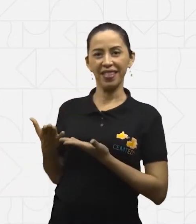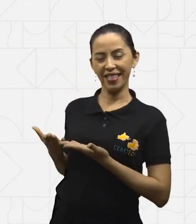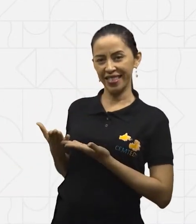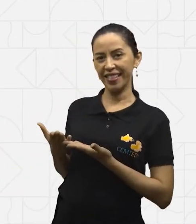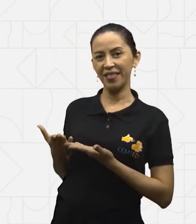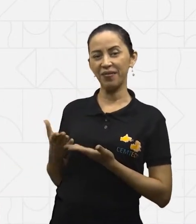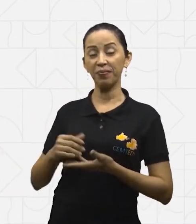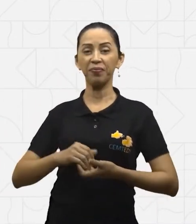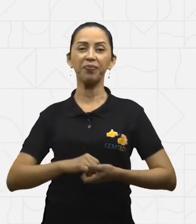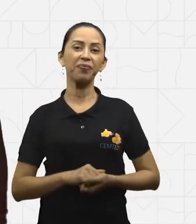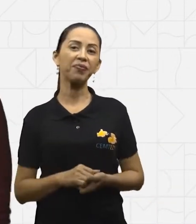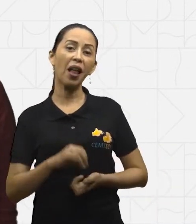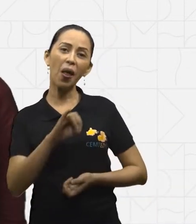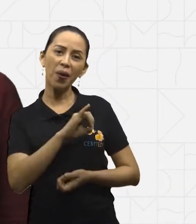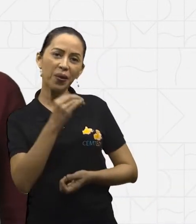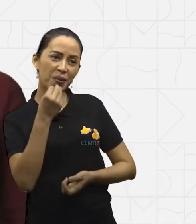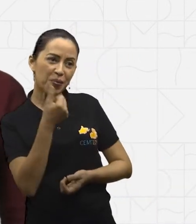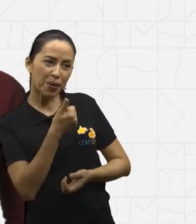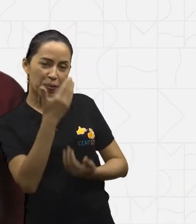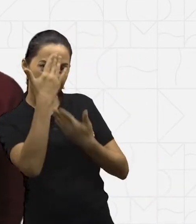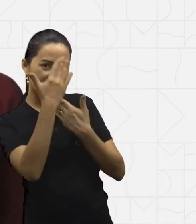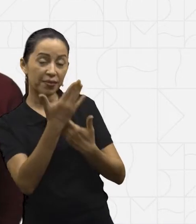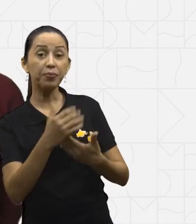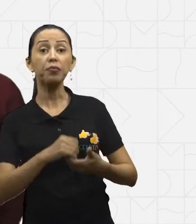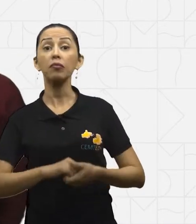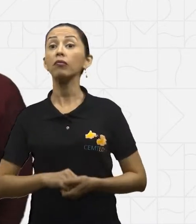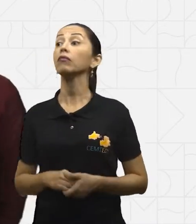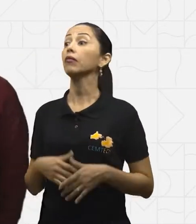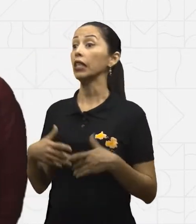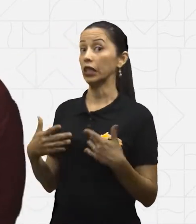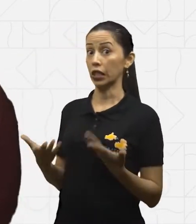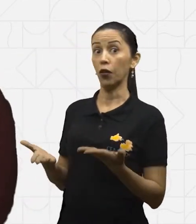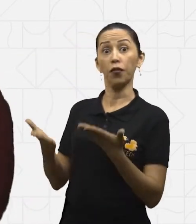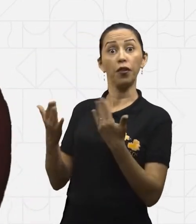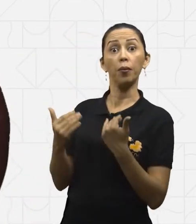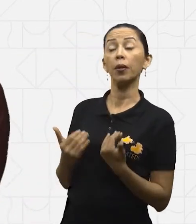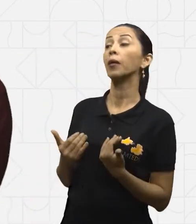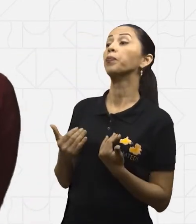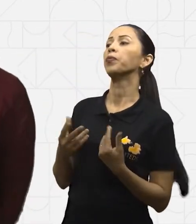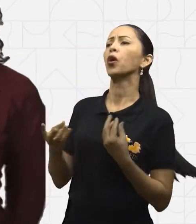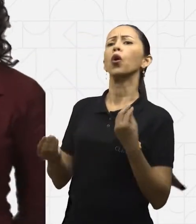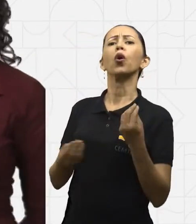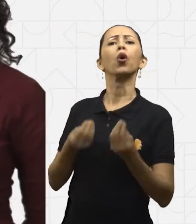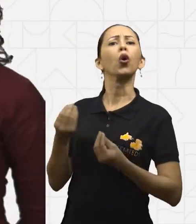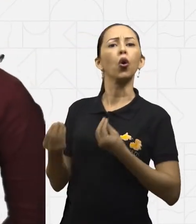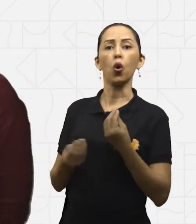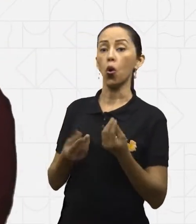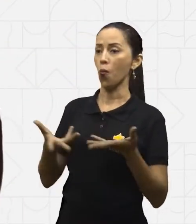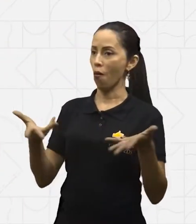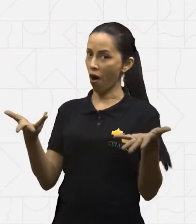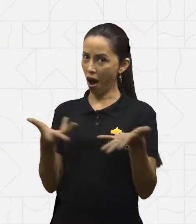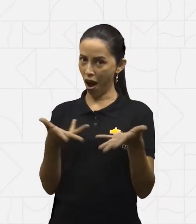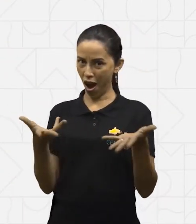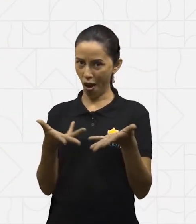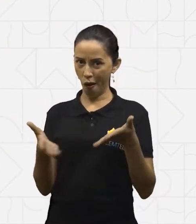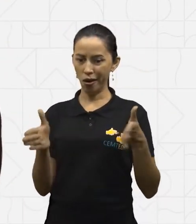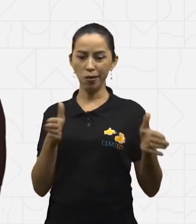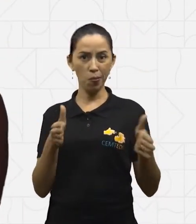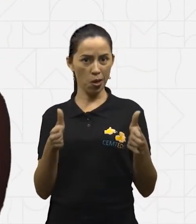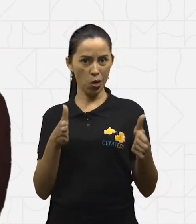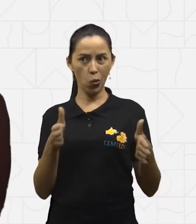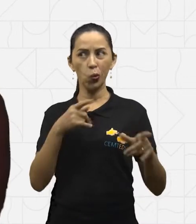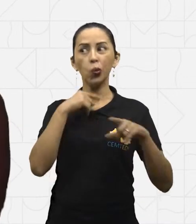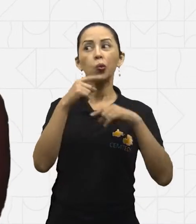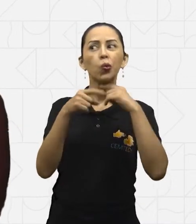Então, vamos lá. Como funcionará esse nosso momento de tirar dúvidas? Nós temos uma